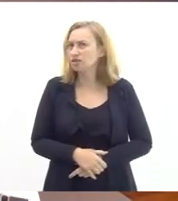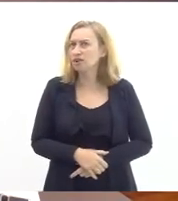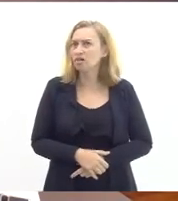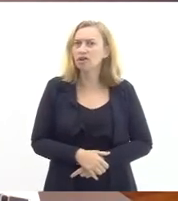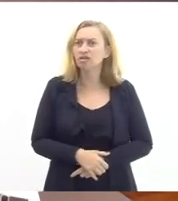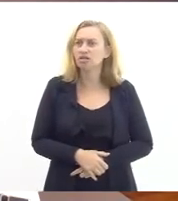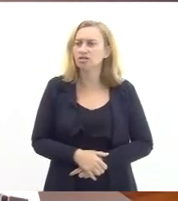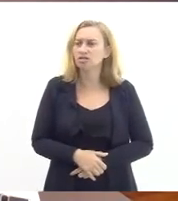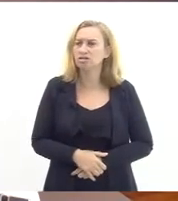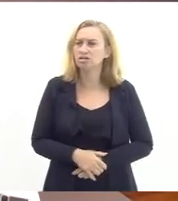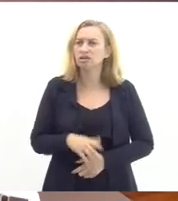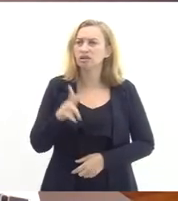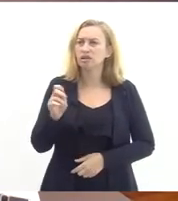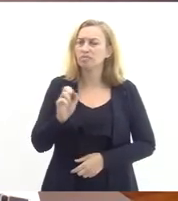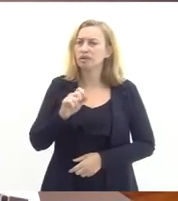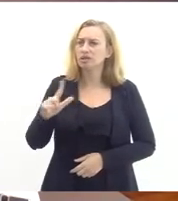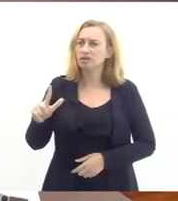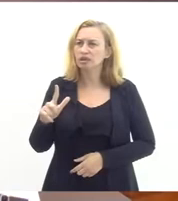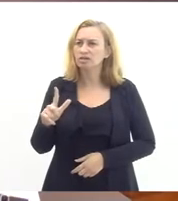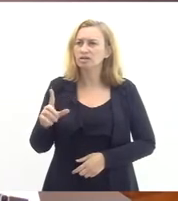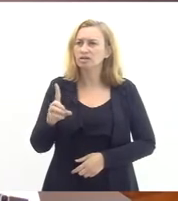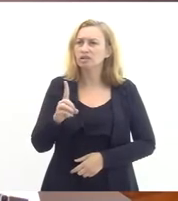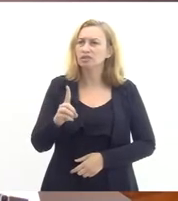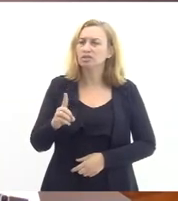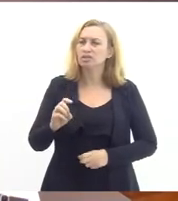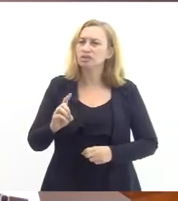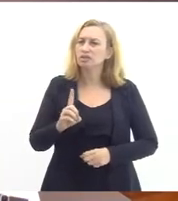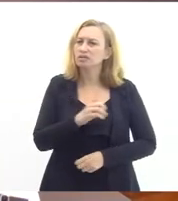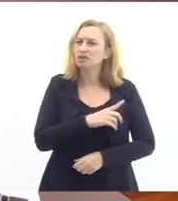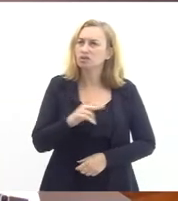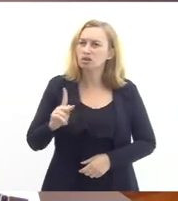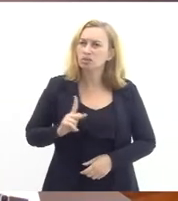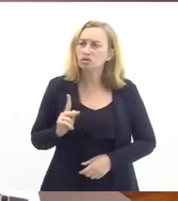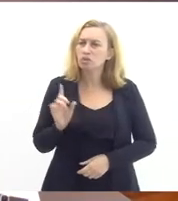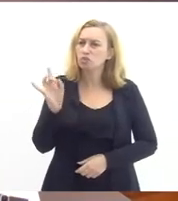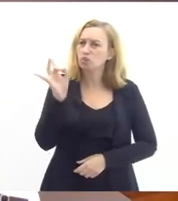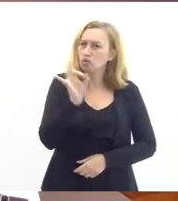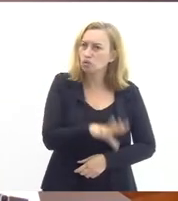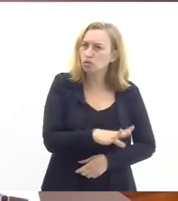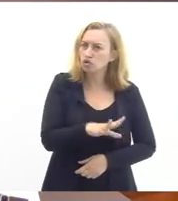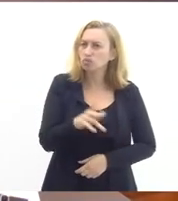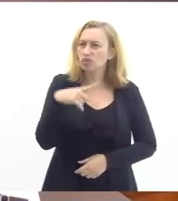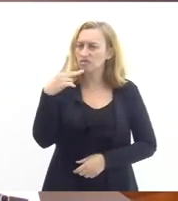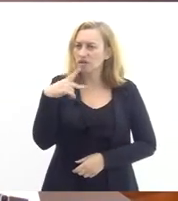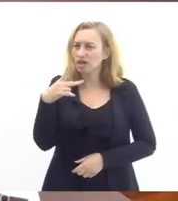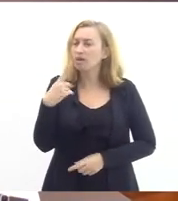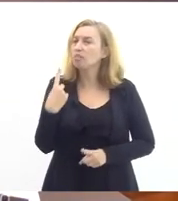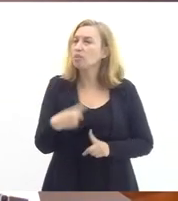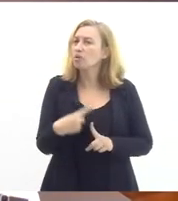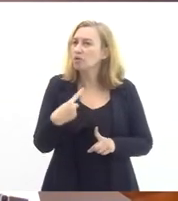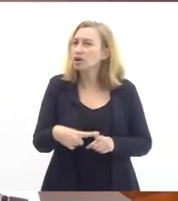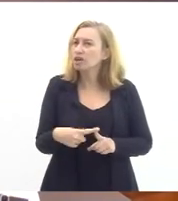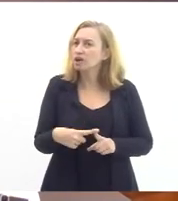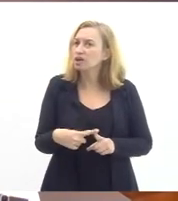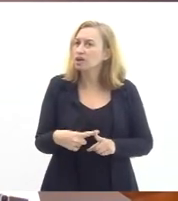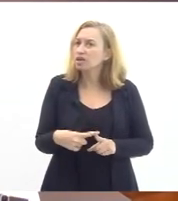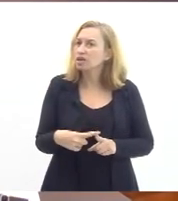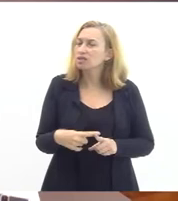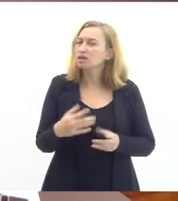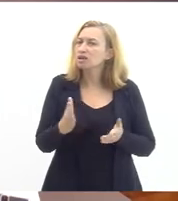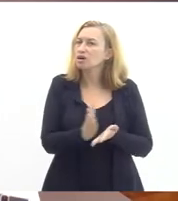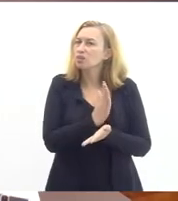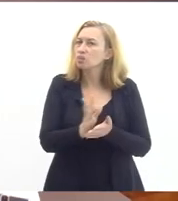eu deixei a Defensoria e o Ministério Público para serem as últimas falas dos convidados porque a gente vai ter que fazer alguns